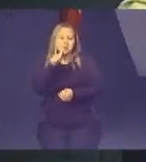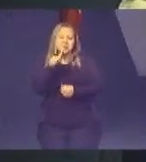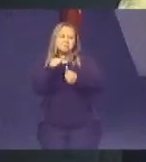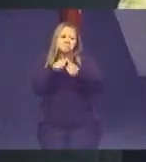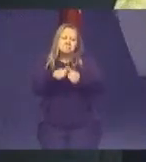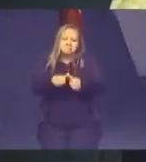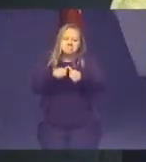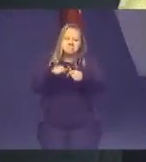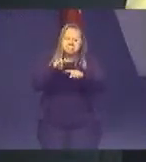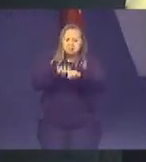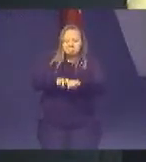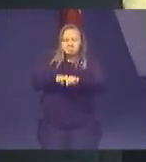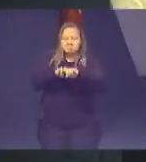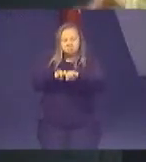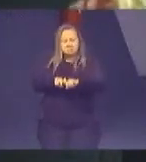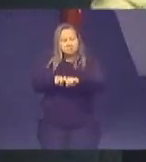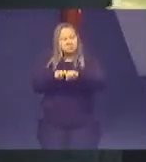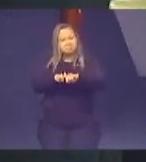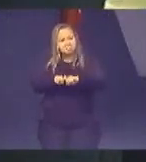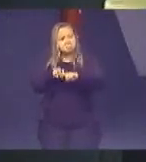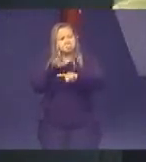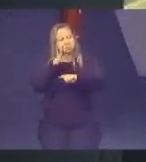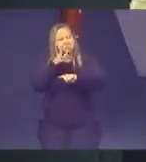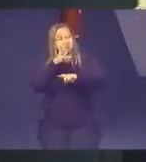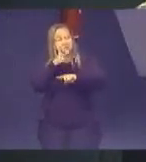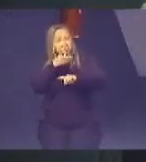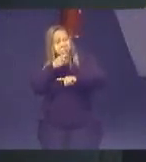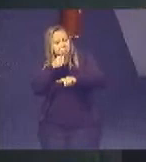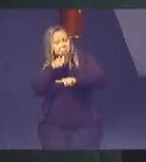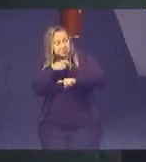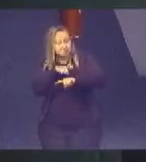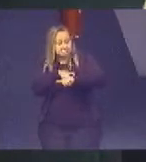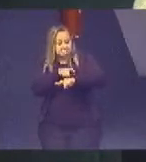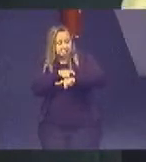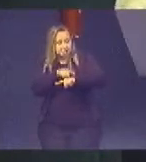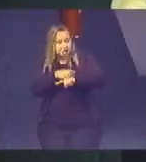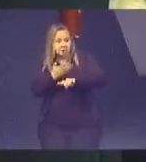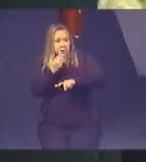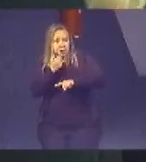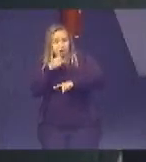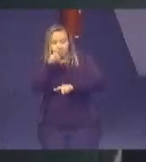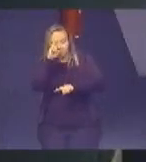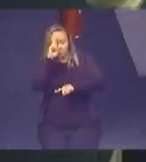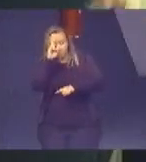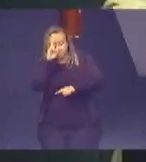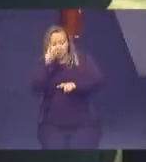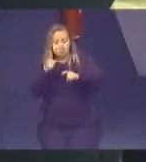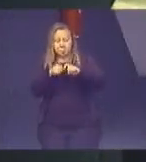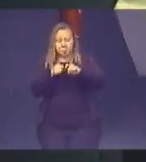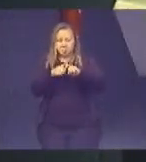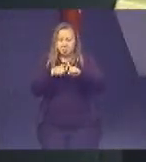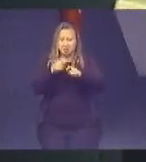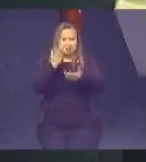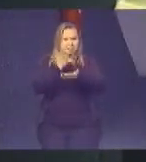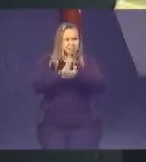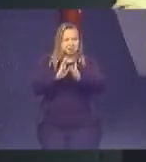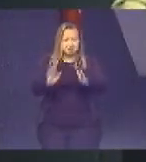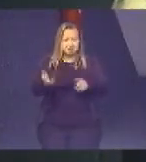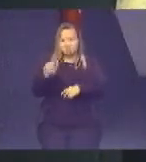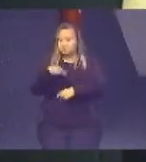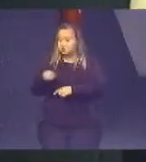moça foi ficando, daí daqui a pouco na hora do almoço, os médicos já haviam terminado suas perícias, foram almoçar,